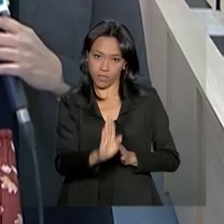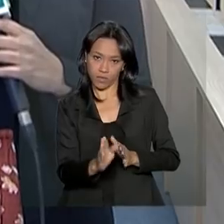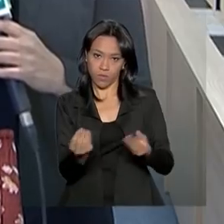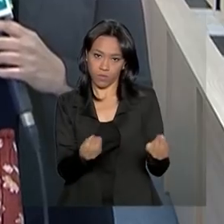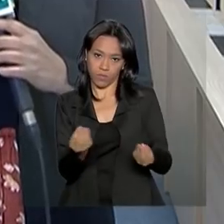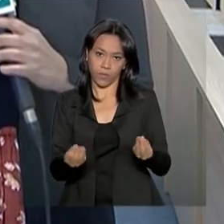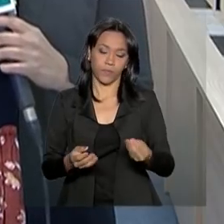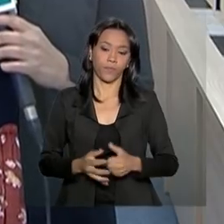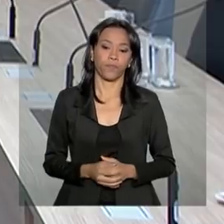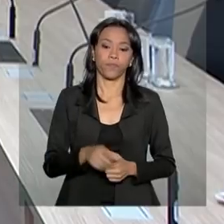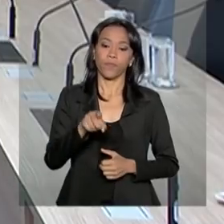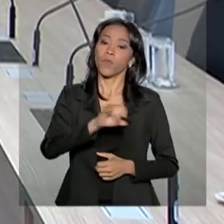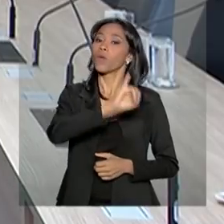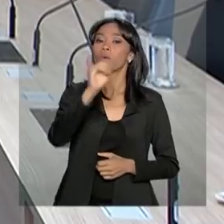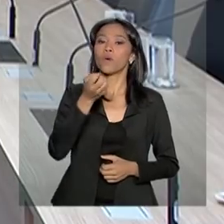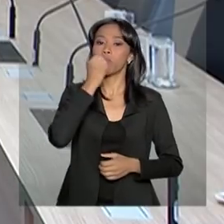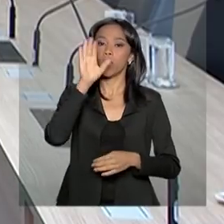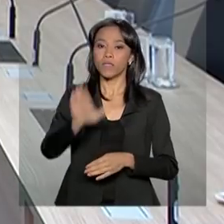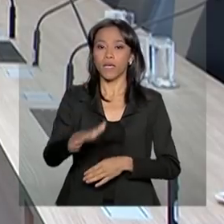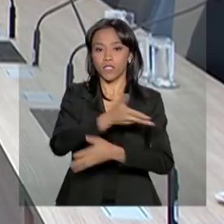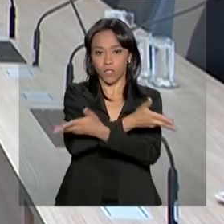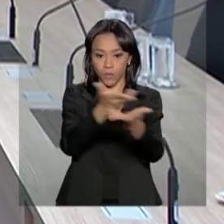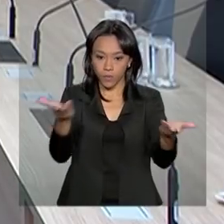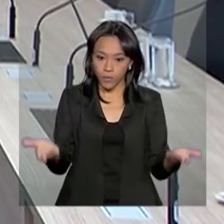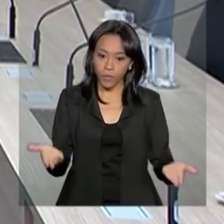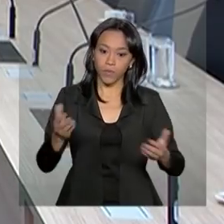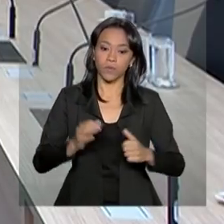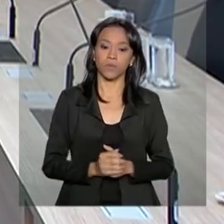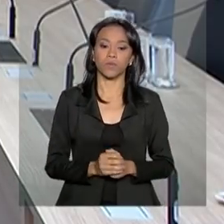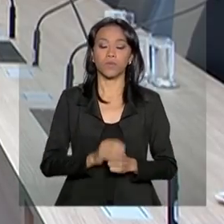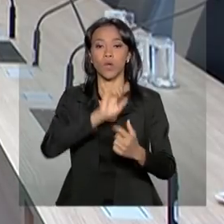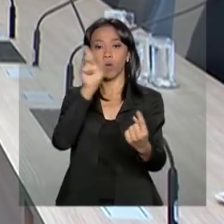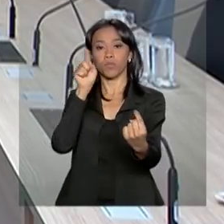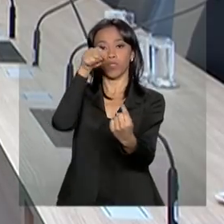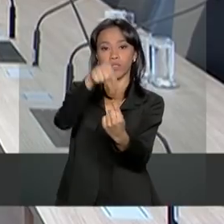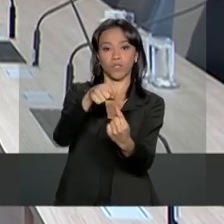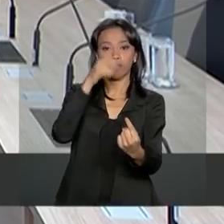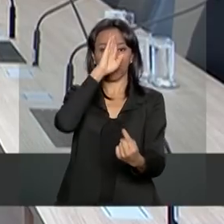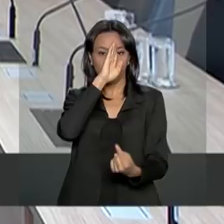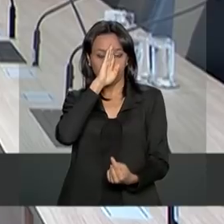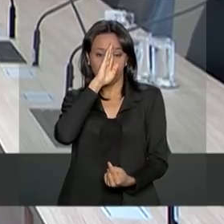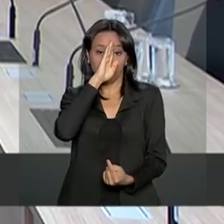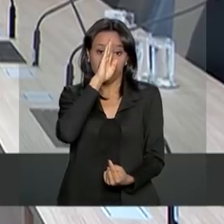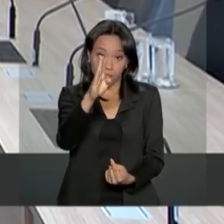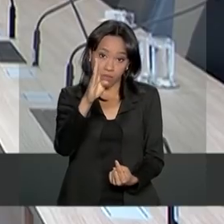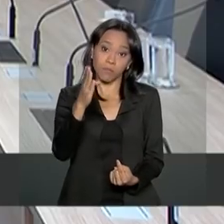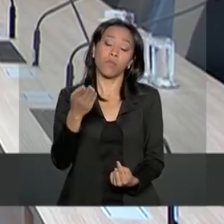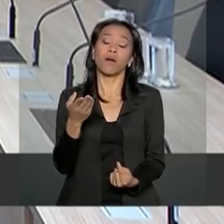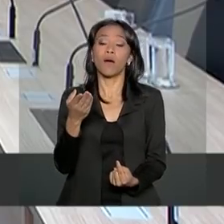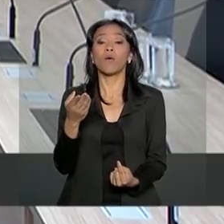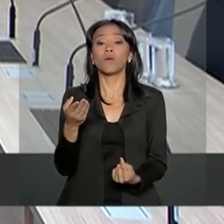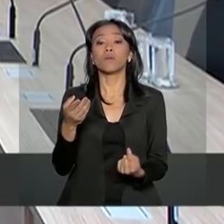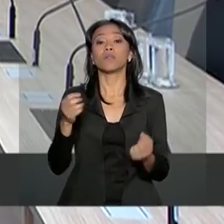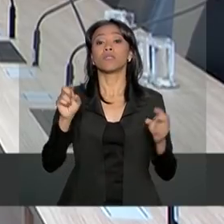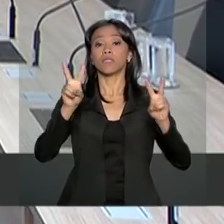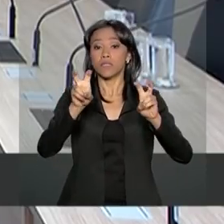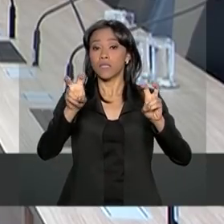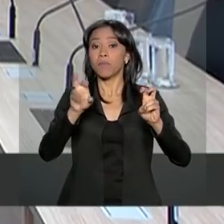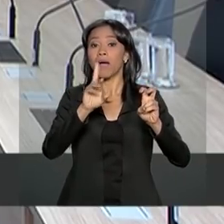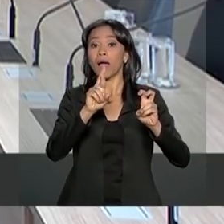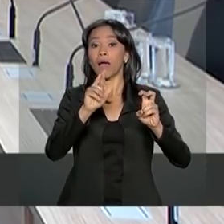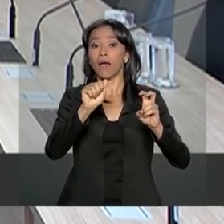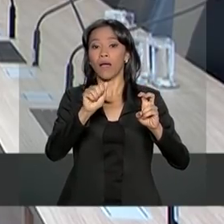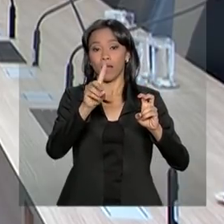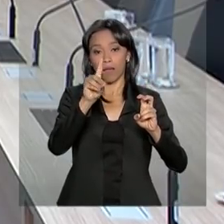Olá, Ricardo. Boa tarde. Uma boa tarde a todos. Olha, a meta principal da Operação Radar, que foi apresentada hoje aqui no